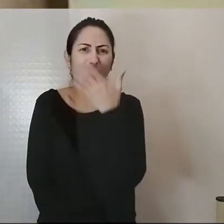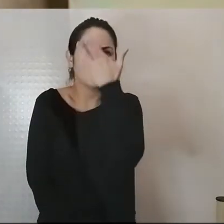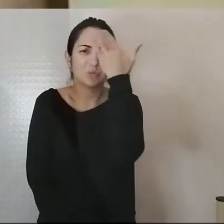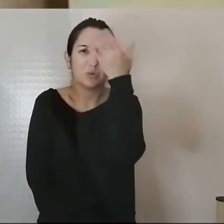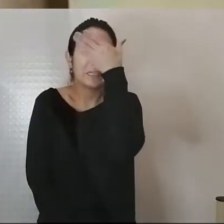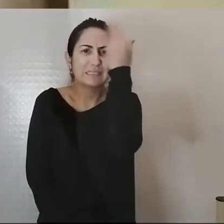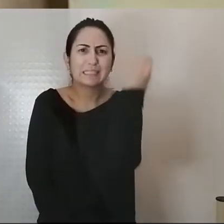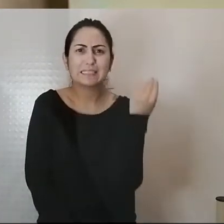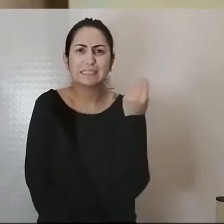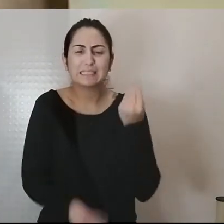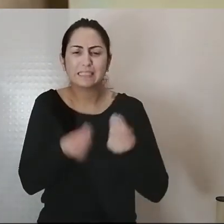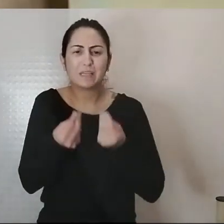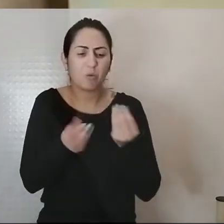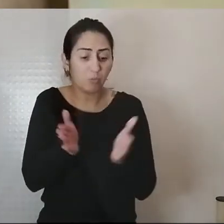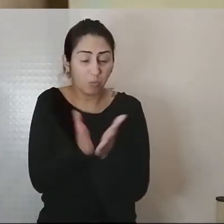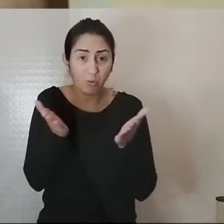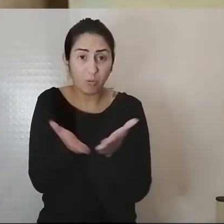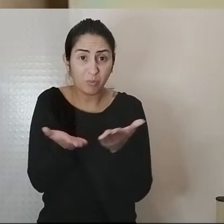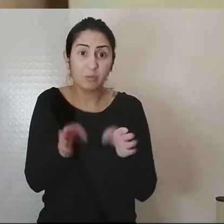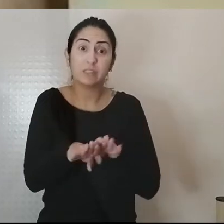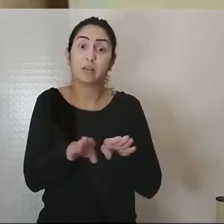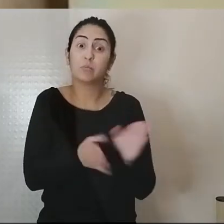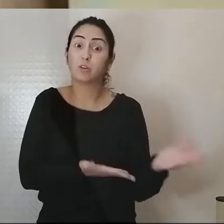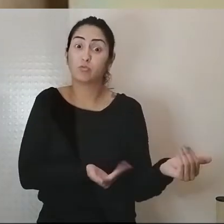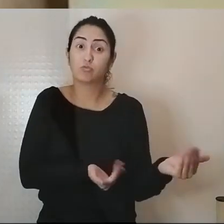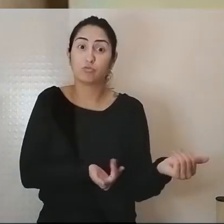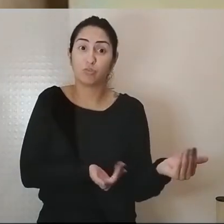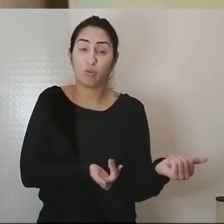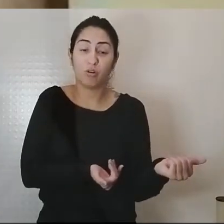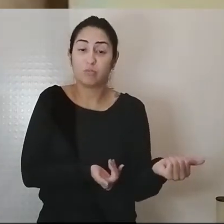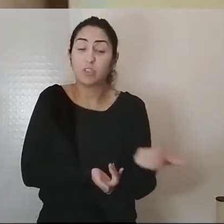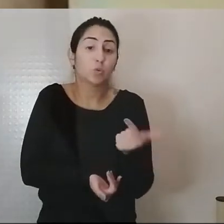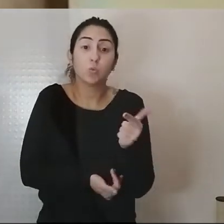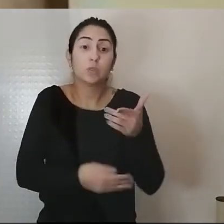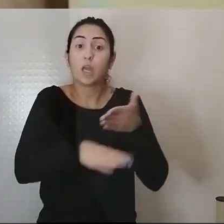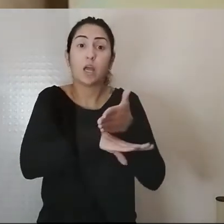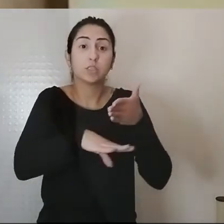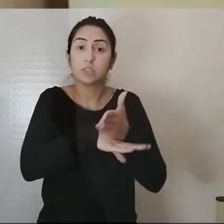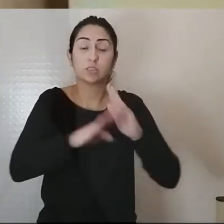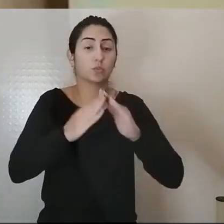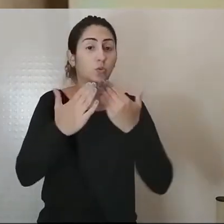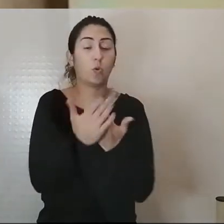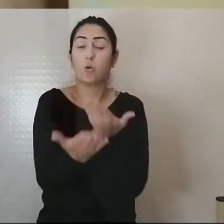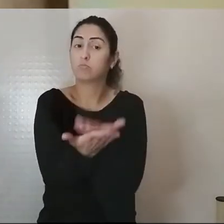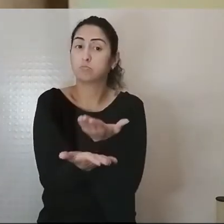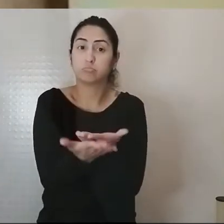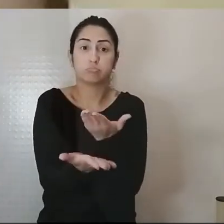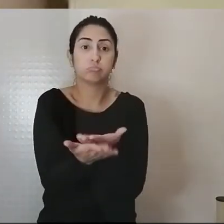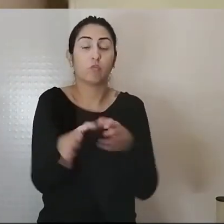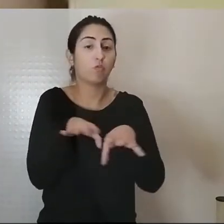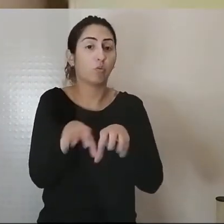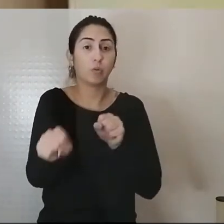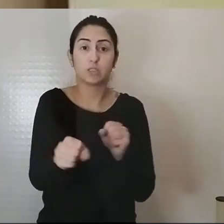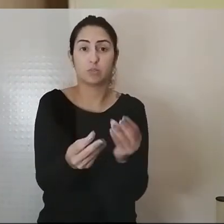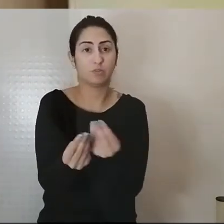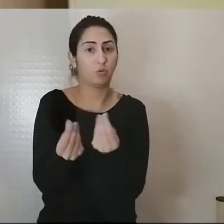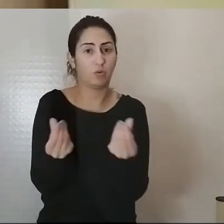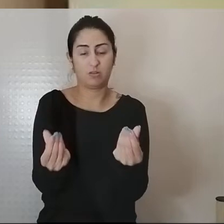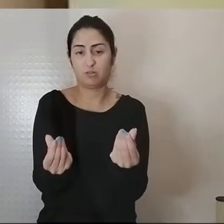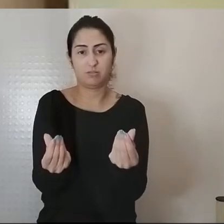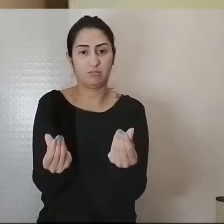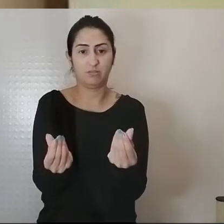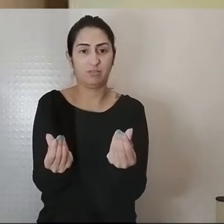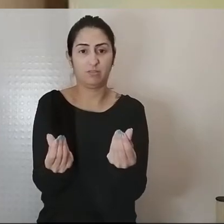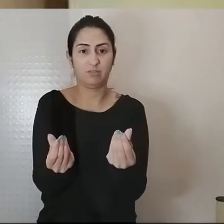os jovens em particular privados de acesso à educação e formação de qualidade que lhes